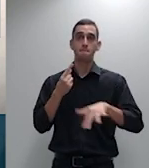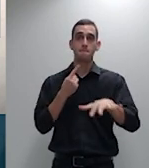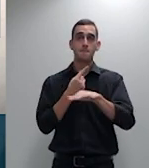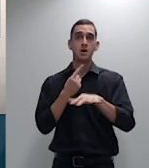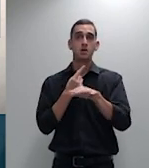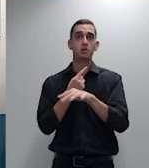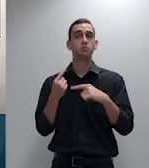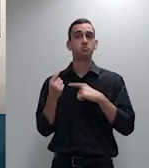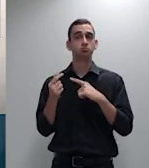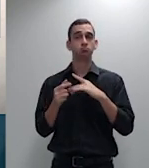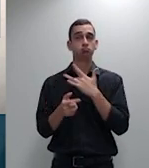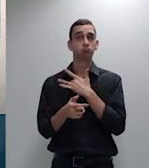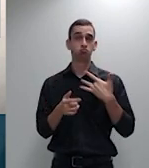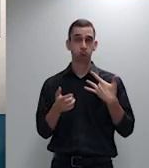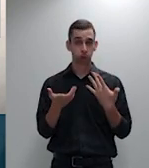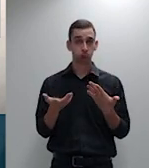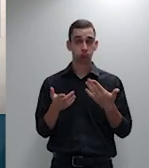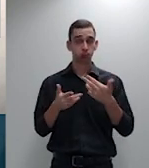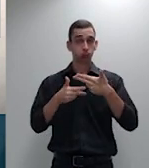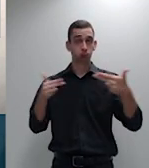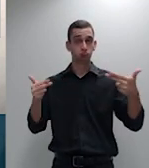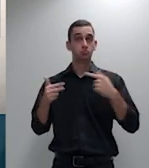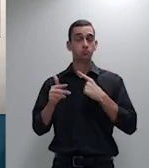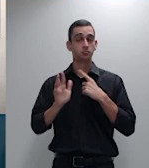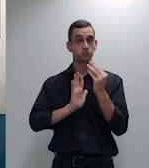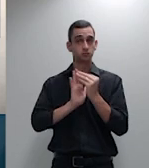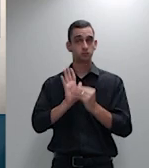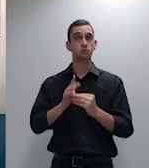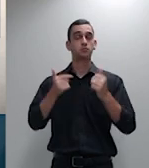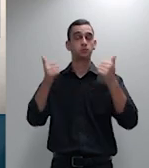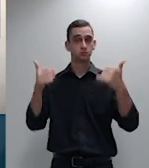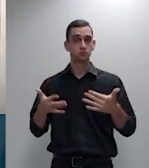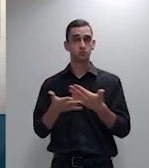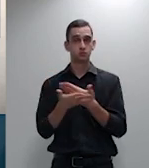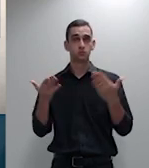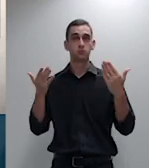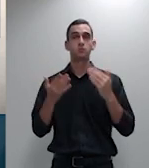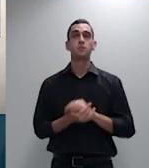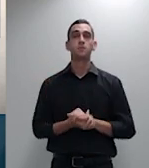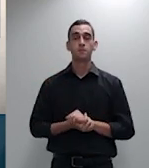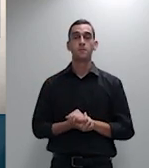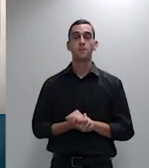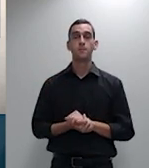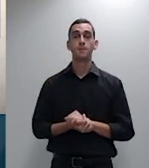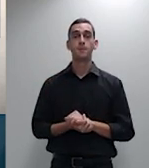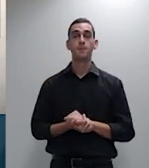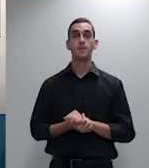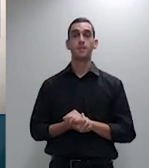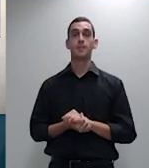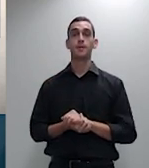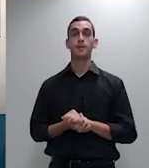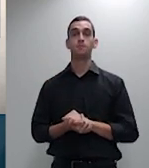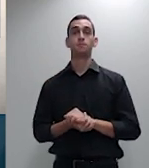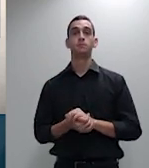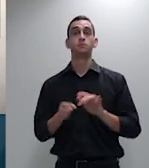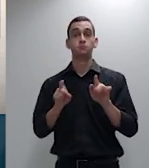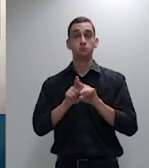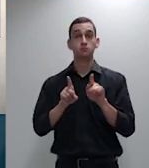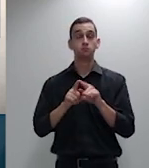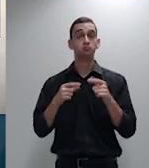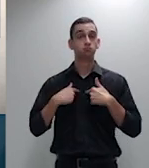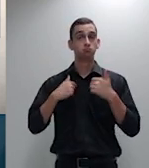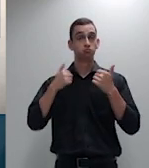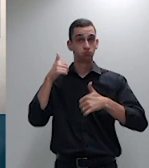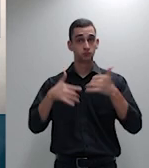transcrevo essas alegações na mesma linha de entendimento a manifestação escrita